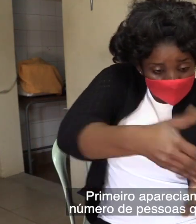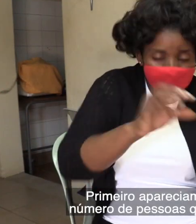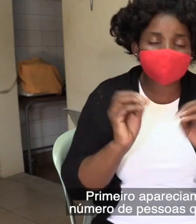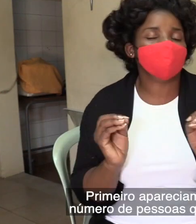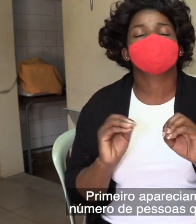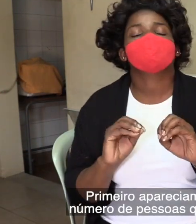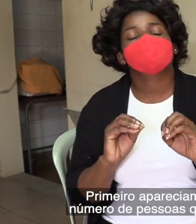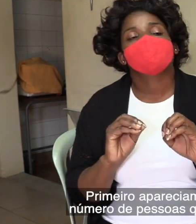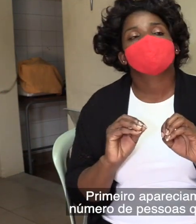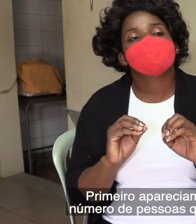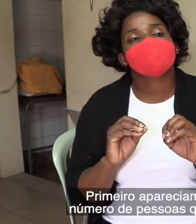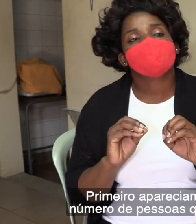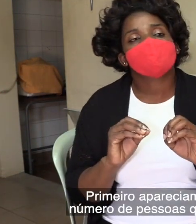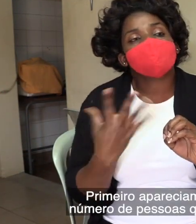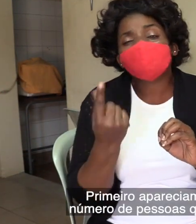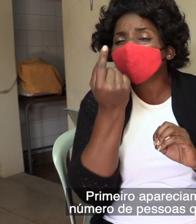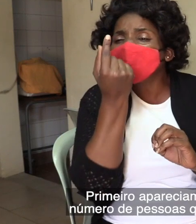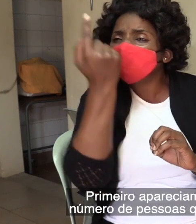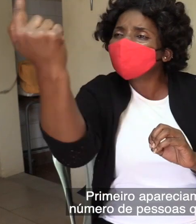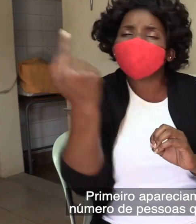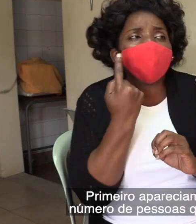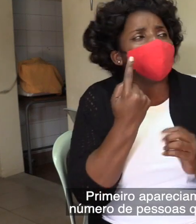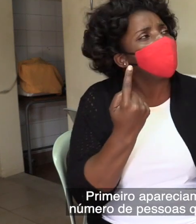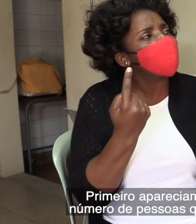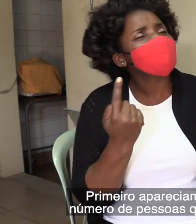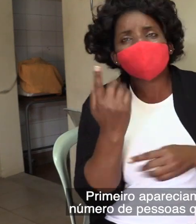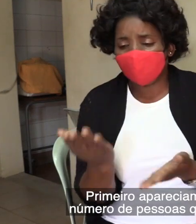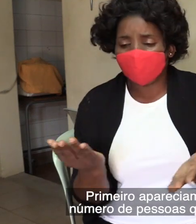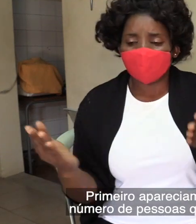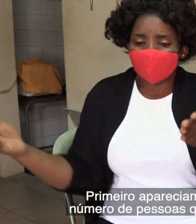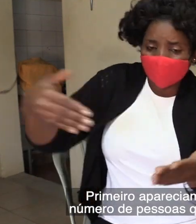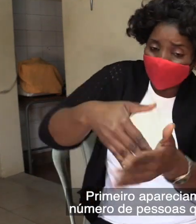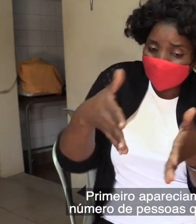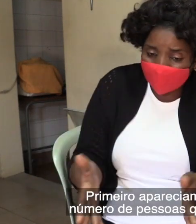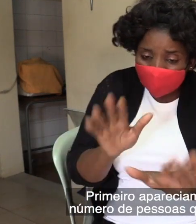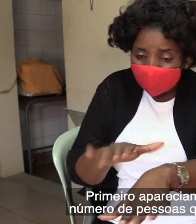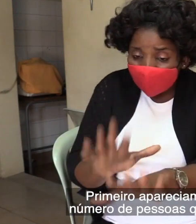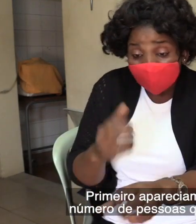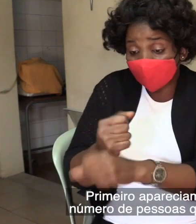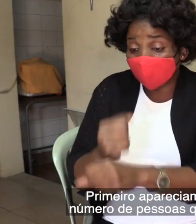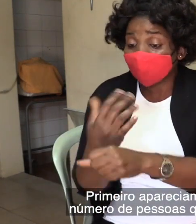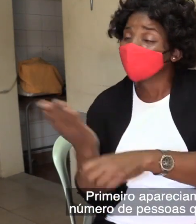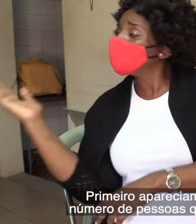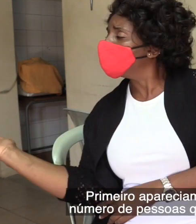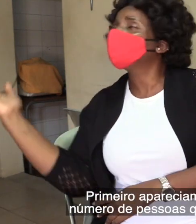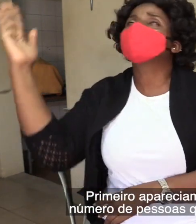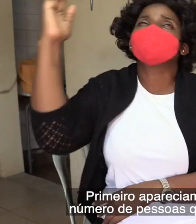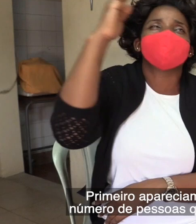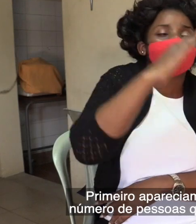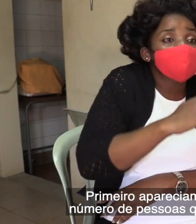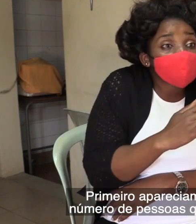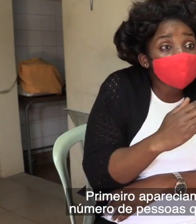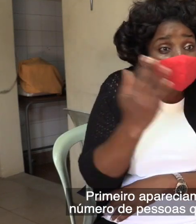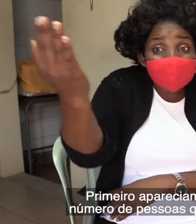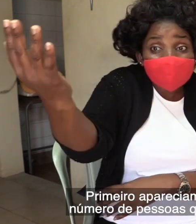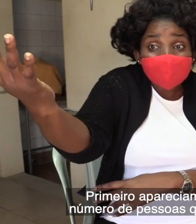Primeiro apareciam muitas pessoas mas agora já não. Ficamos todo o dia. O número de pessoas que